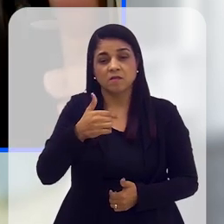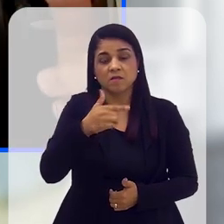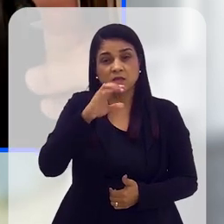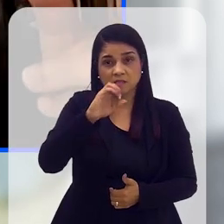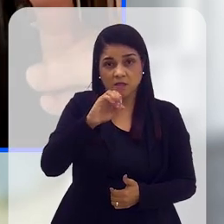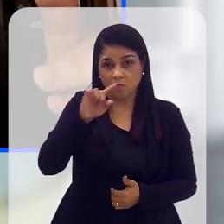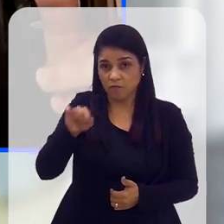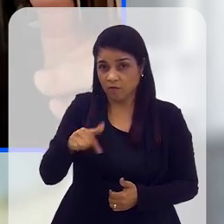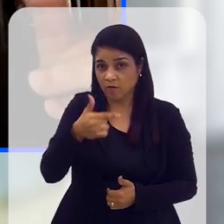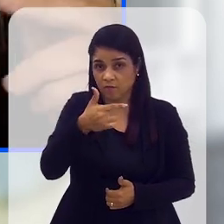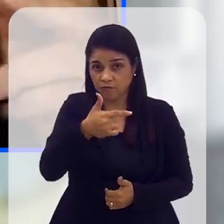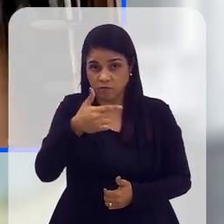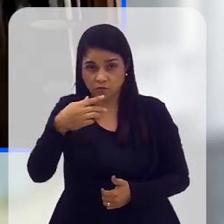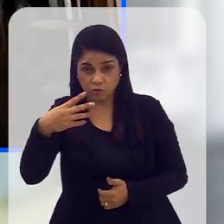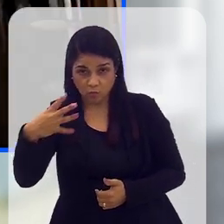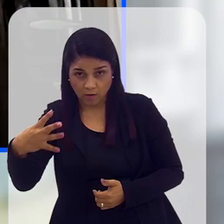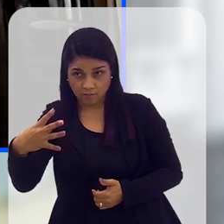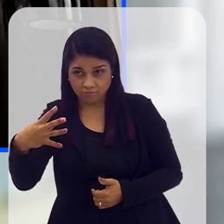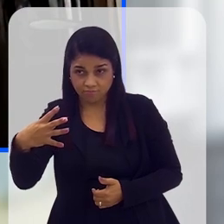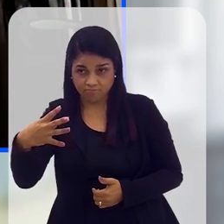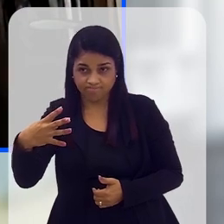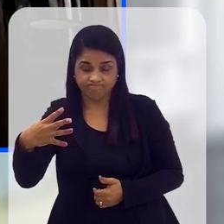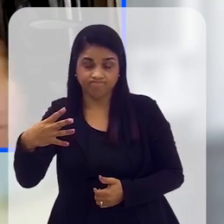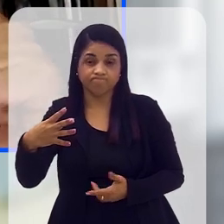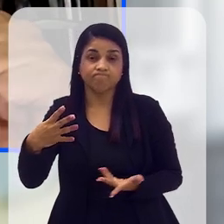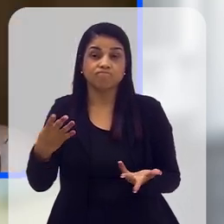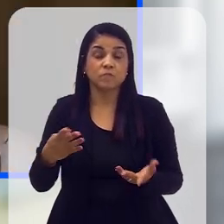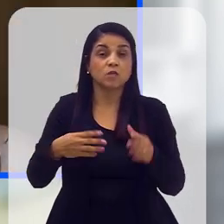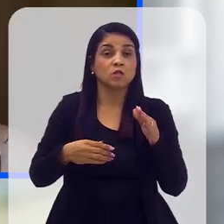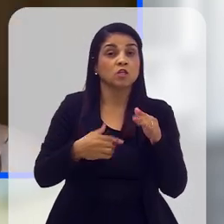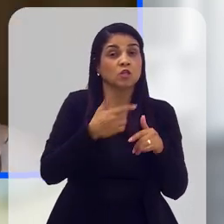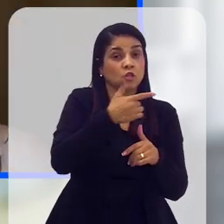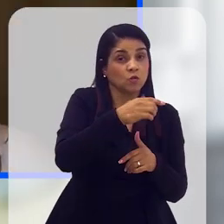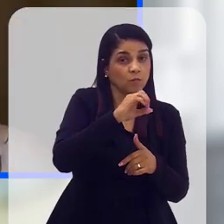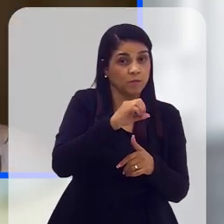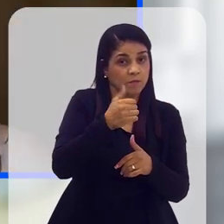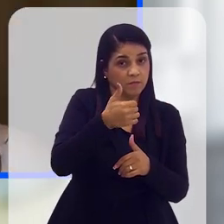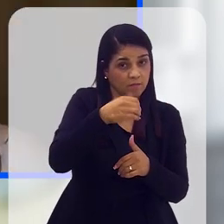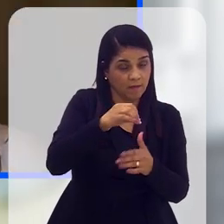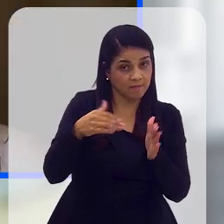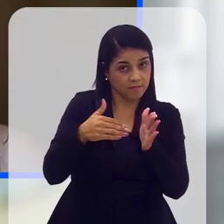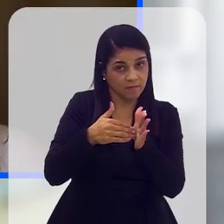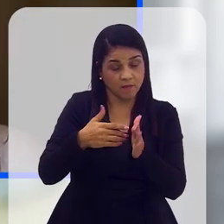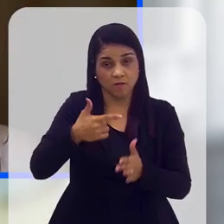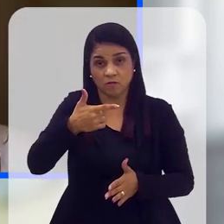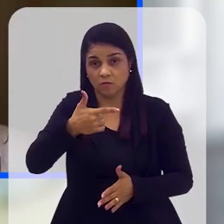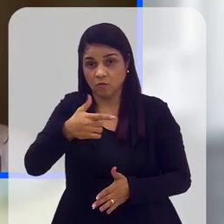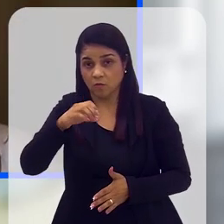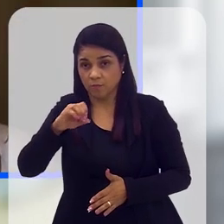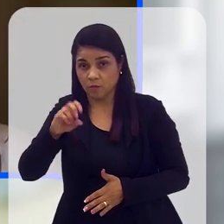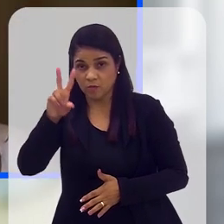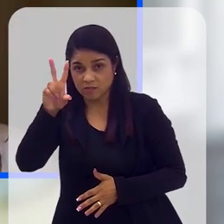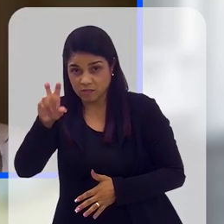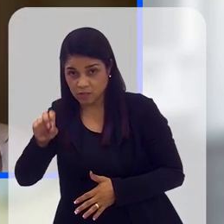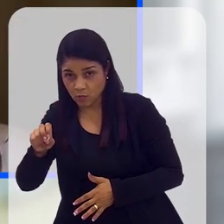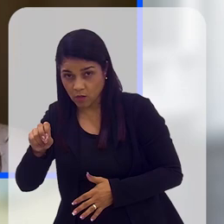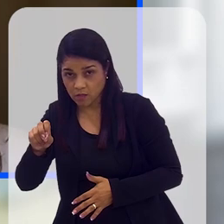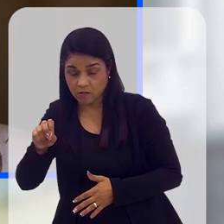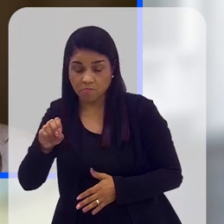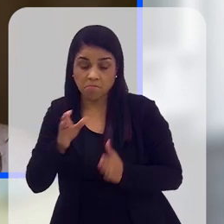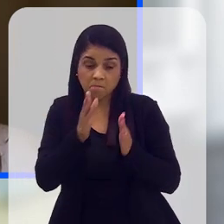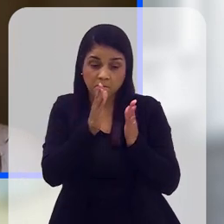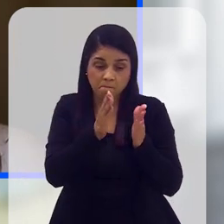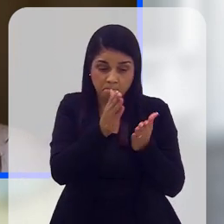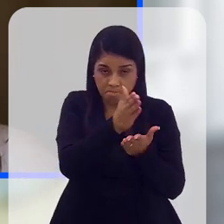,24 graus Celsius, não mais de 0,18. E de 2010 a 2050, ou seja, metade